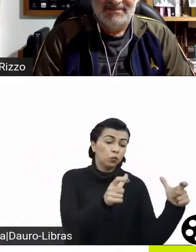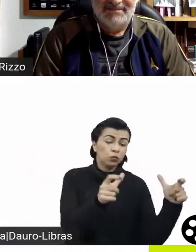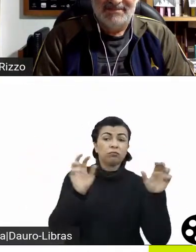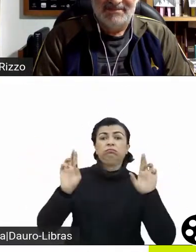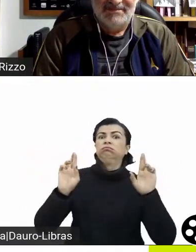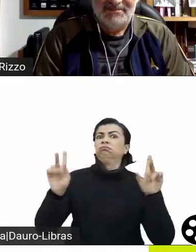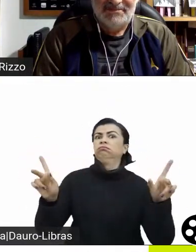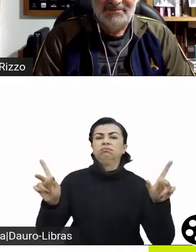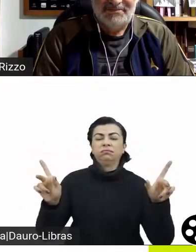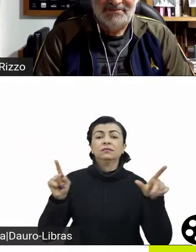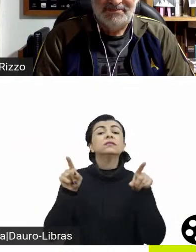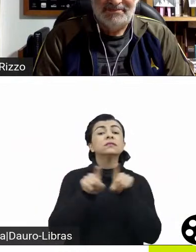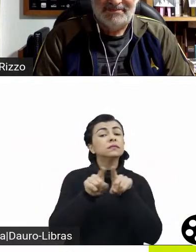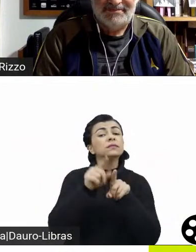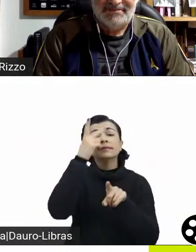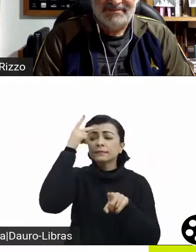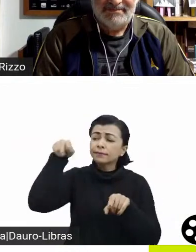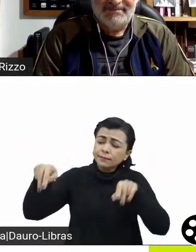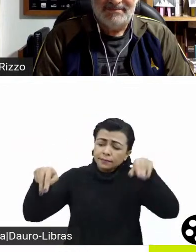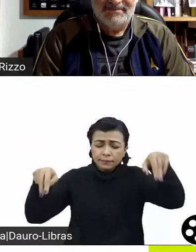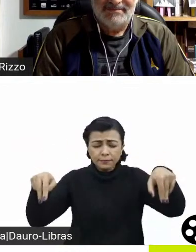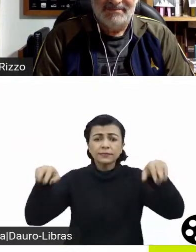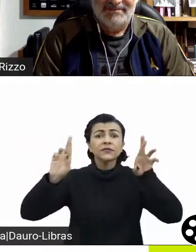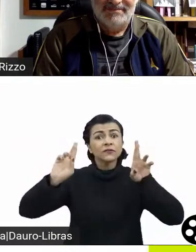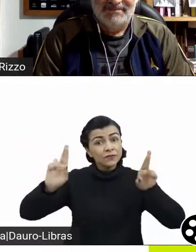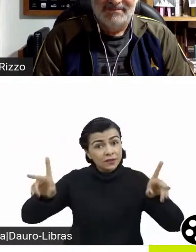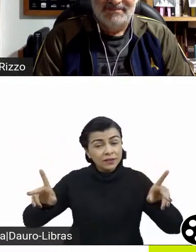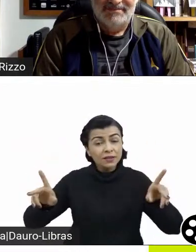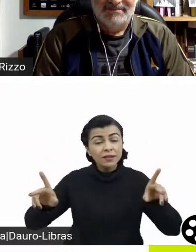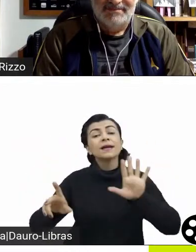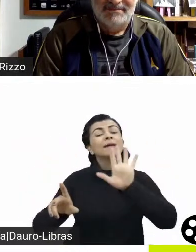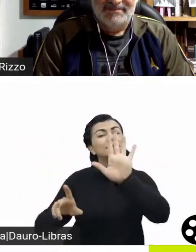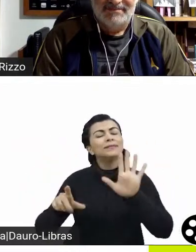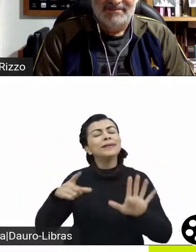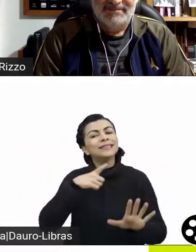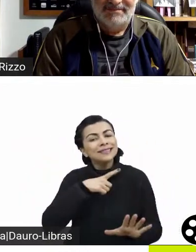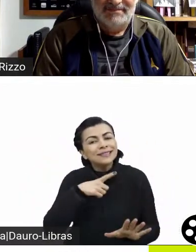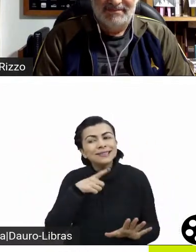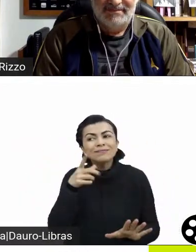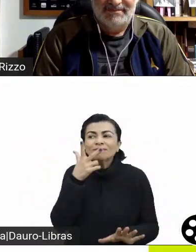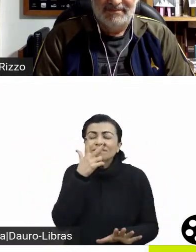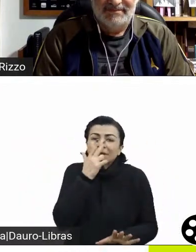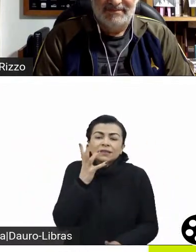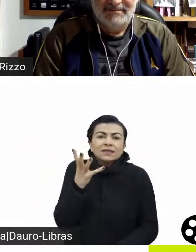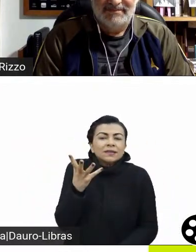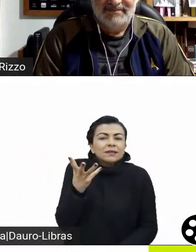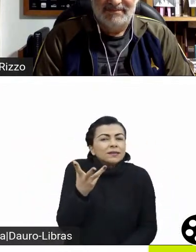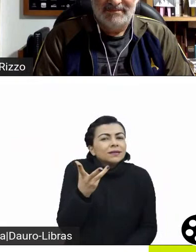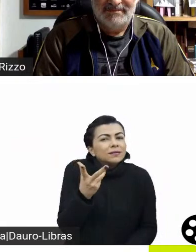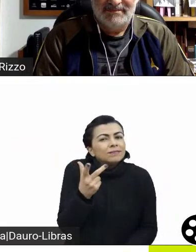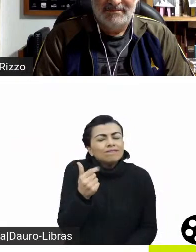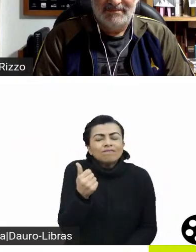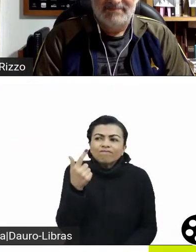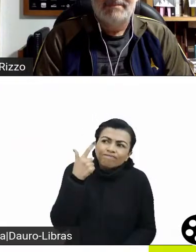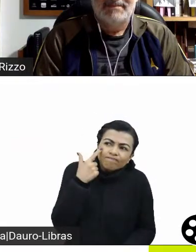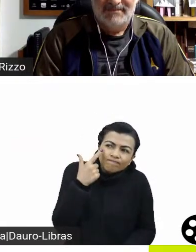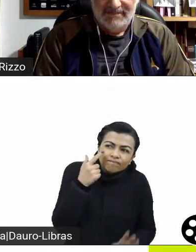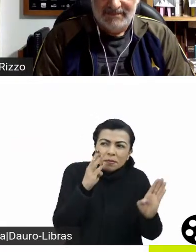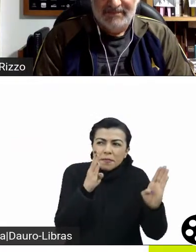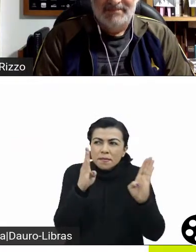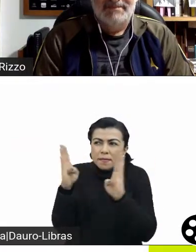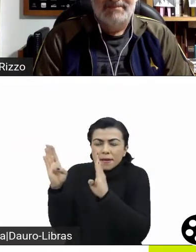de personagem totalmente diferente, e ele tinha essa habilidade de entrar num papel e no outro, né?